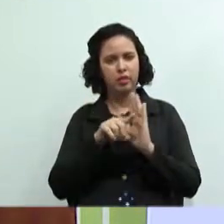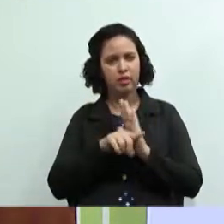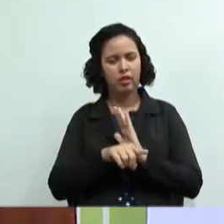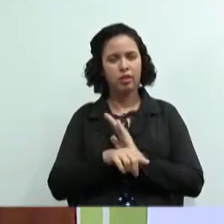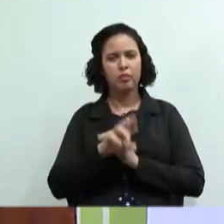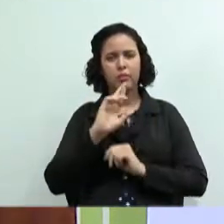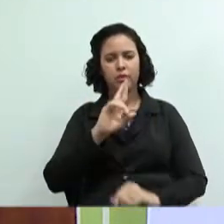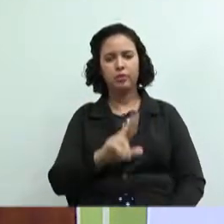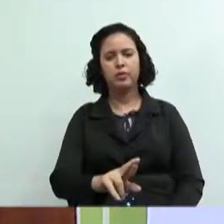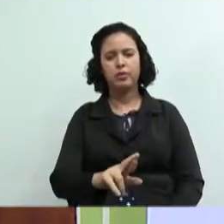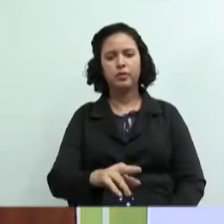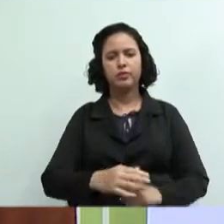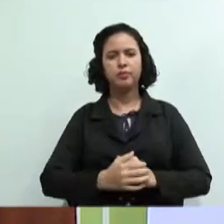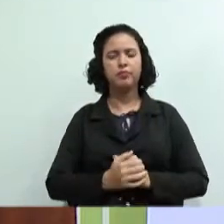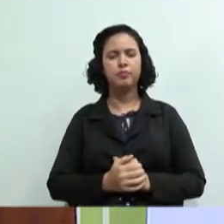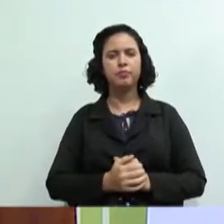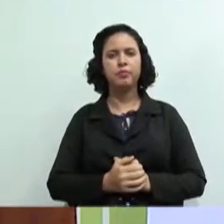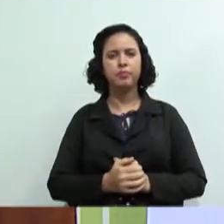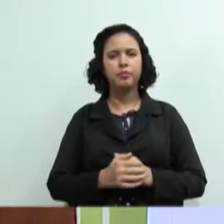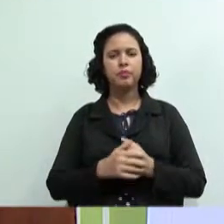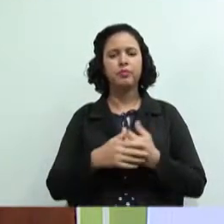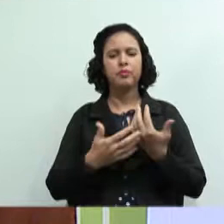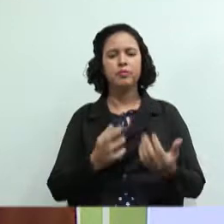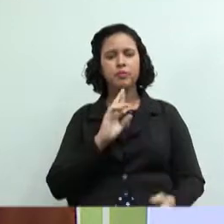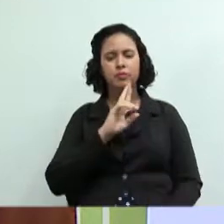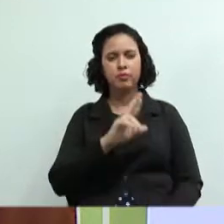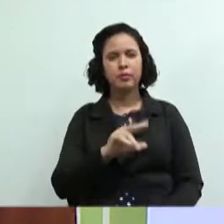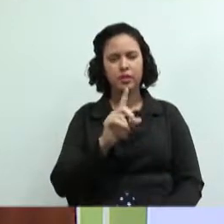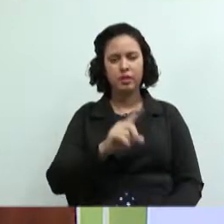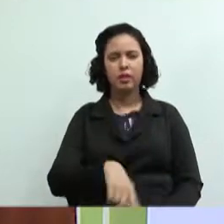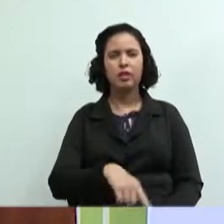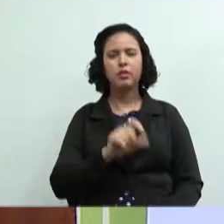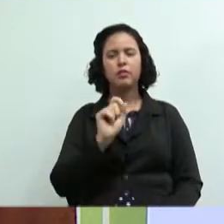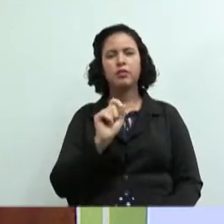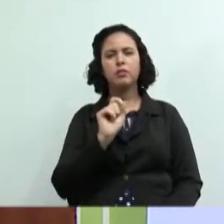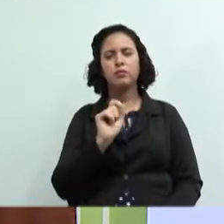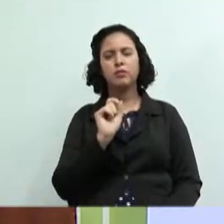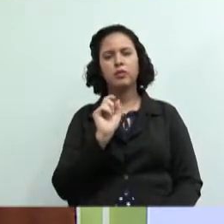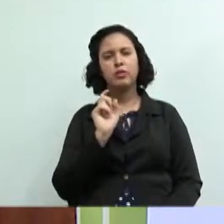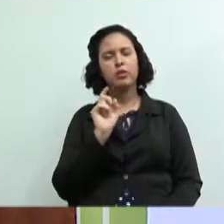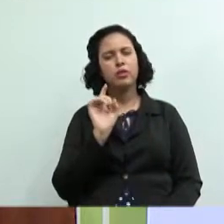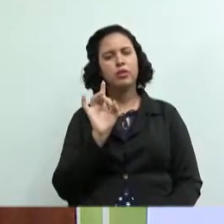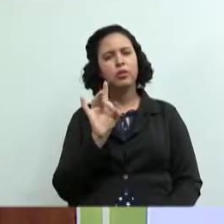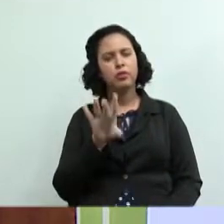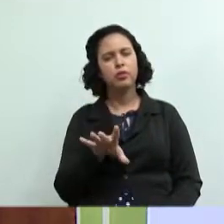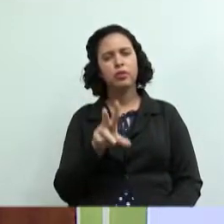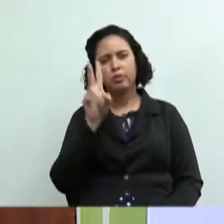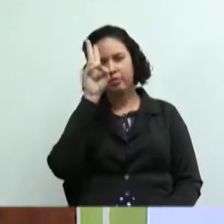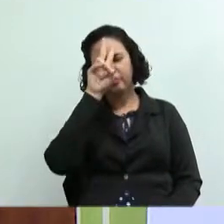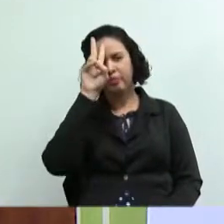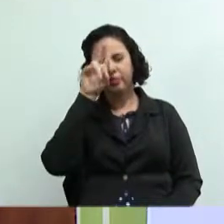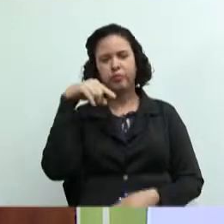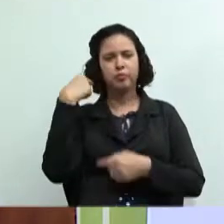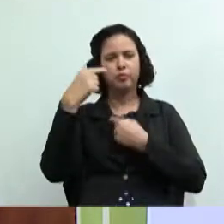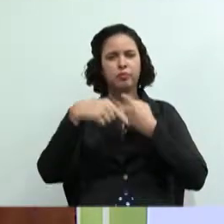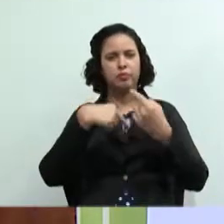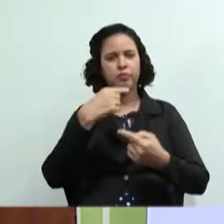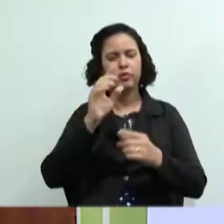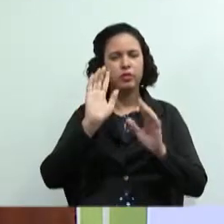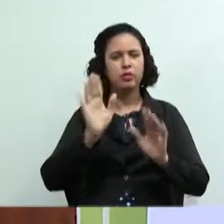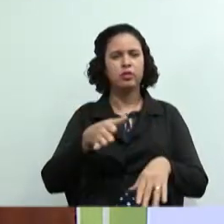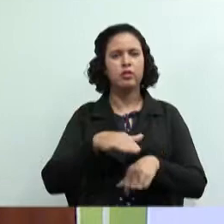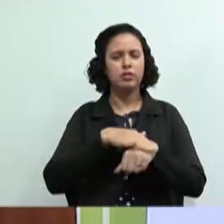e aí assim a correção é mais uma ideia né é mais uma revisão também do que do que a gente